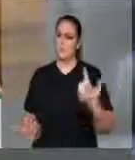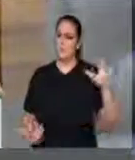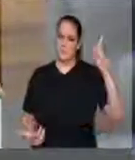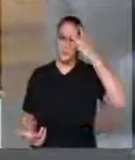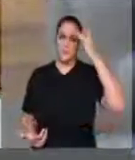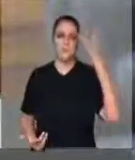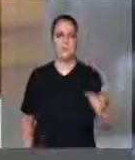A prerrogativa... prerrogativa...